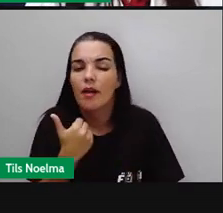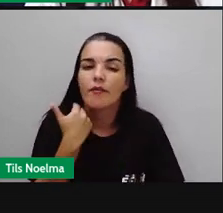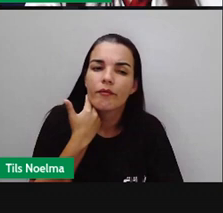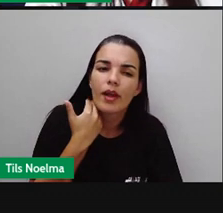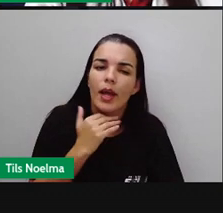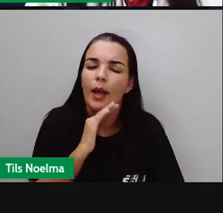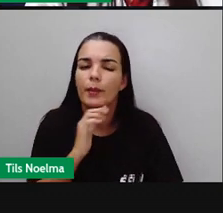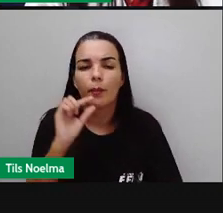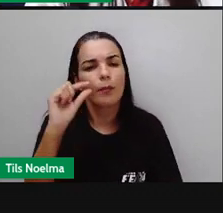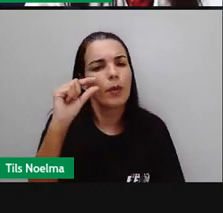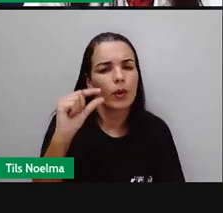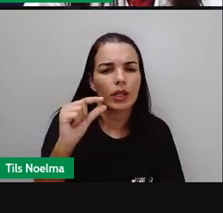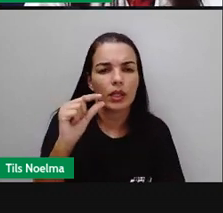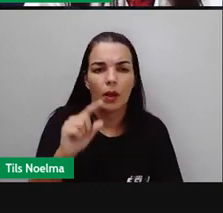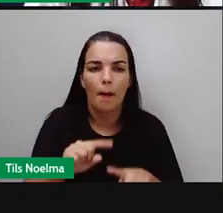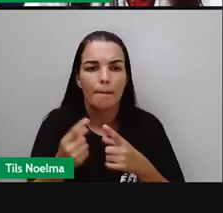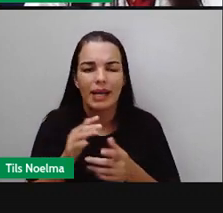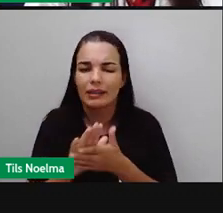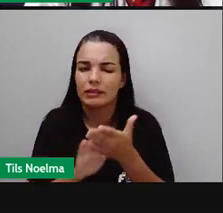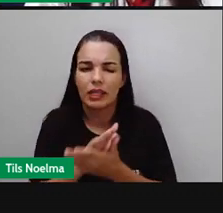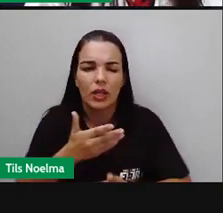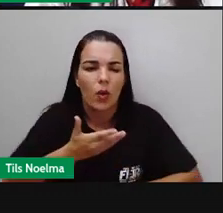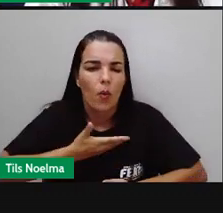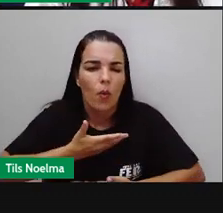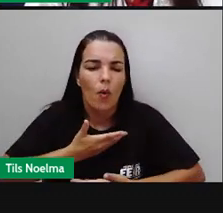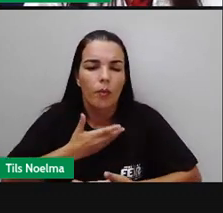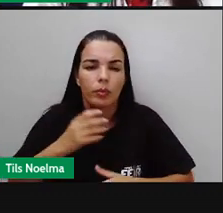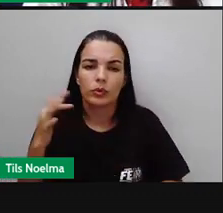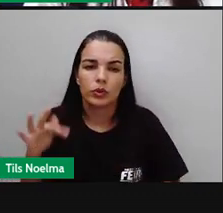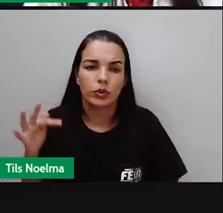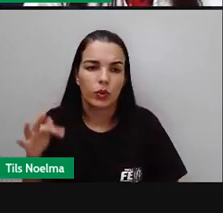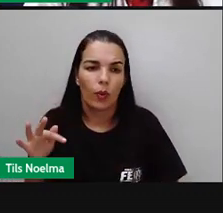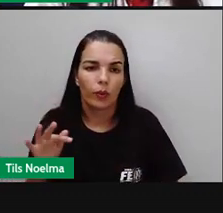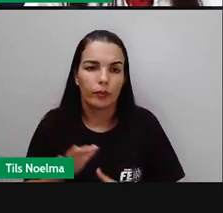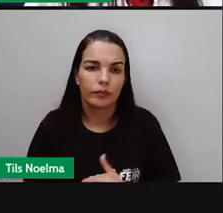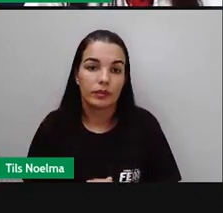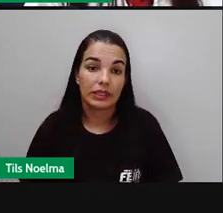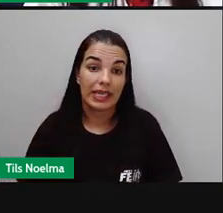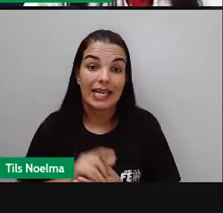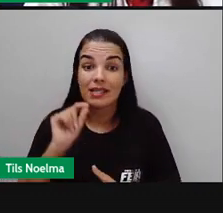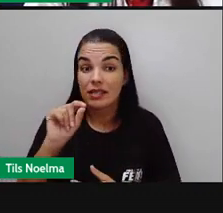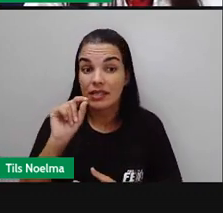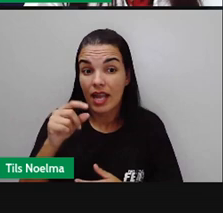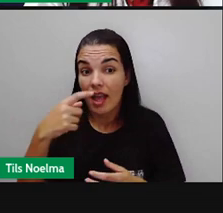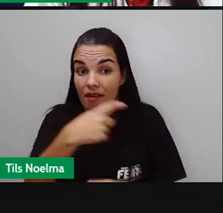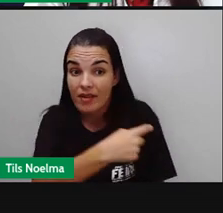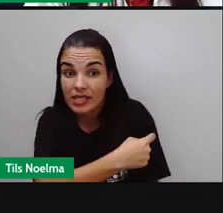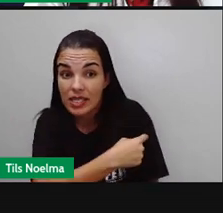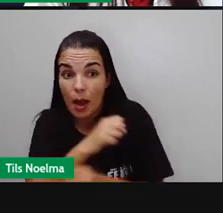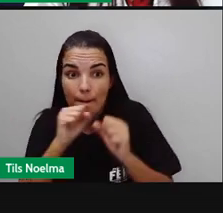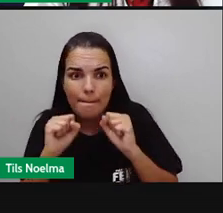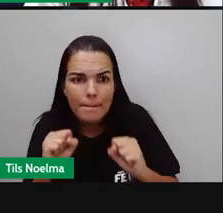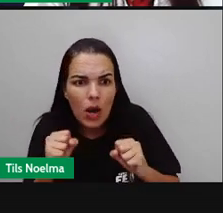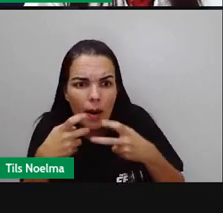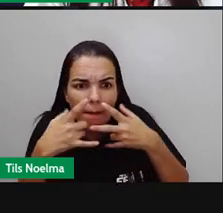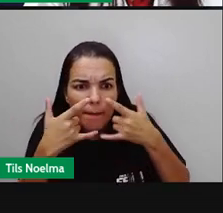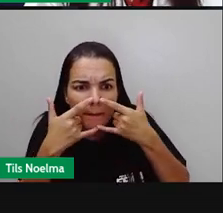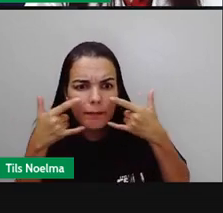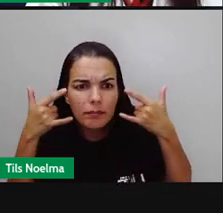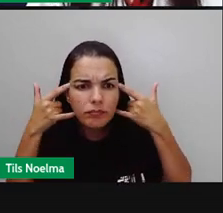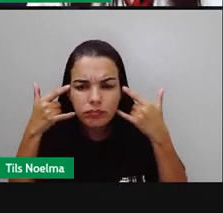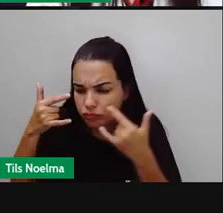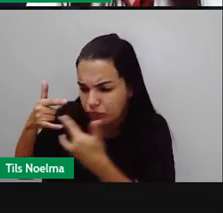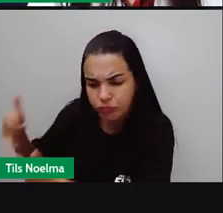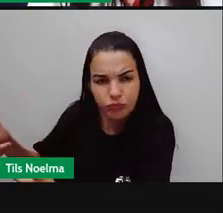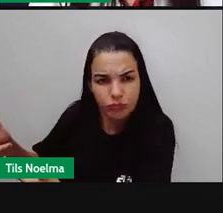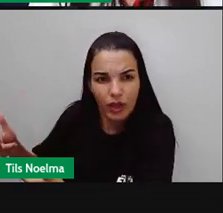as pessoas também apresentam aí dor no corpo, certo? Quem se vacinar, pode parar de usar máscara e álcool em gel?